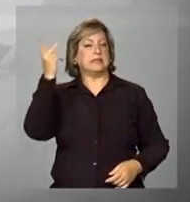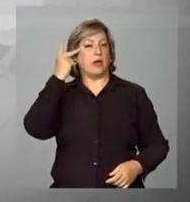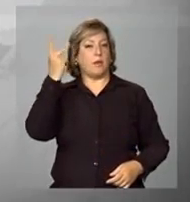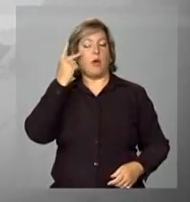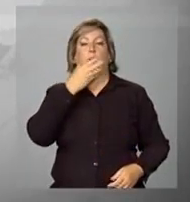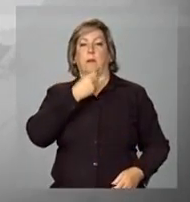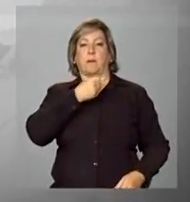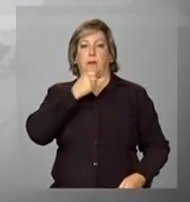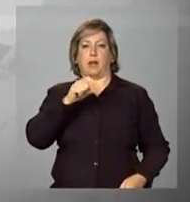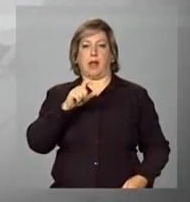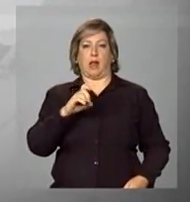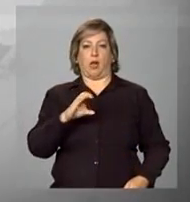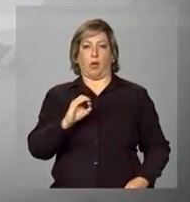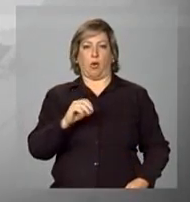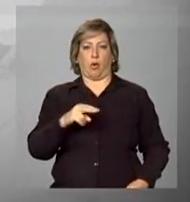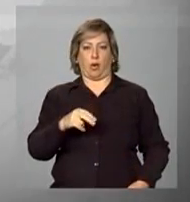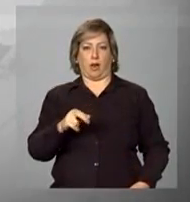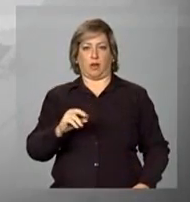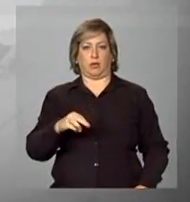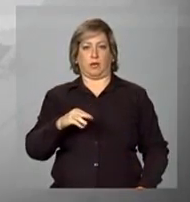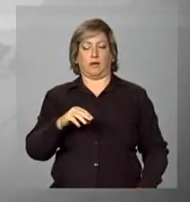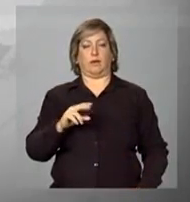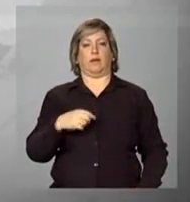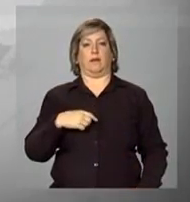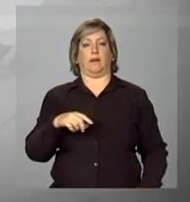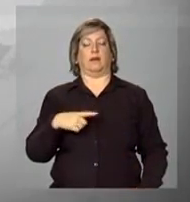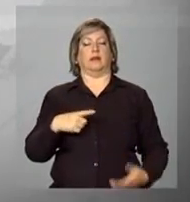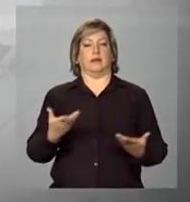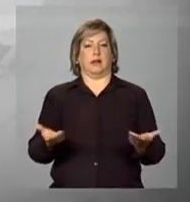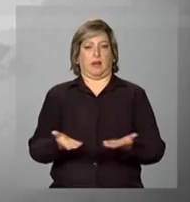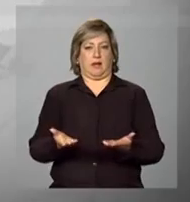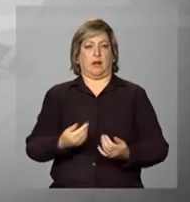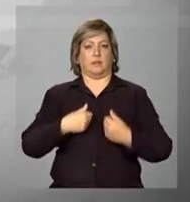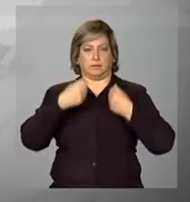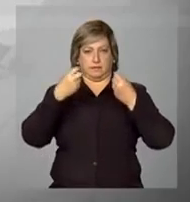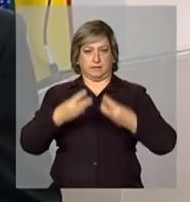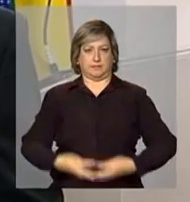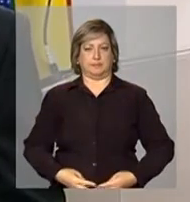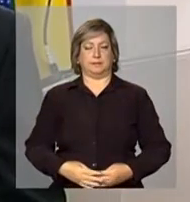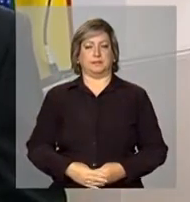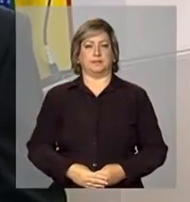repórter Leonardo Meira tem outras informações sobre a reunião. Leonardo?